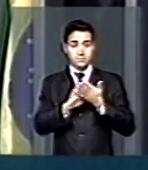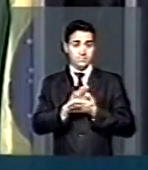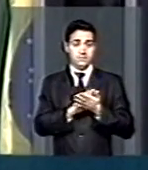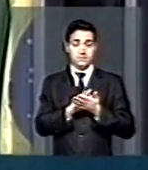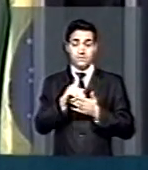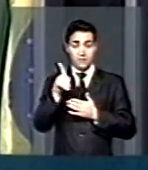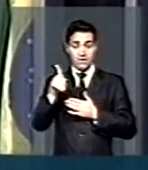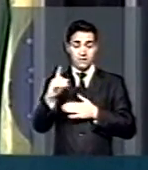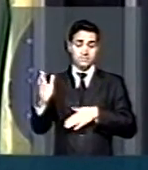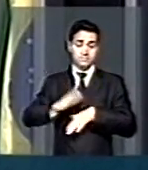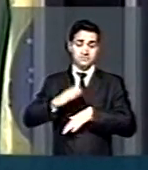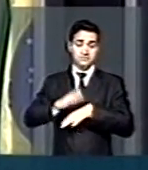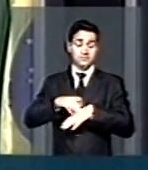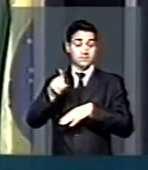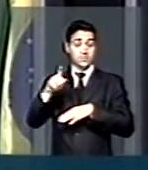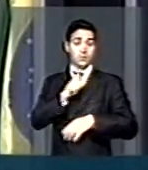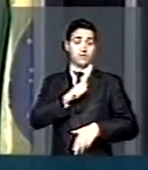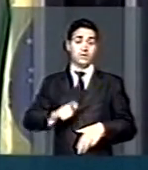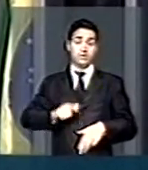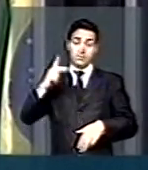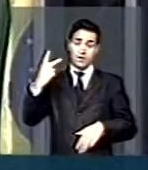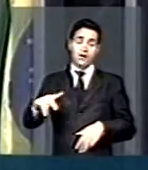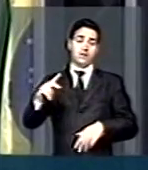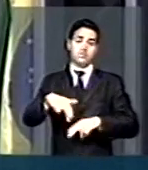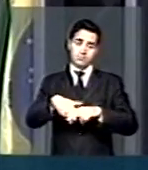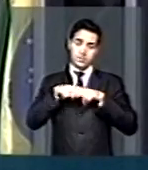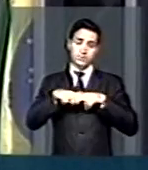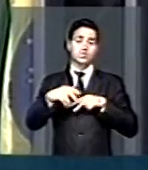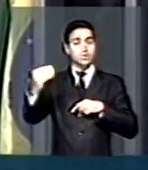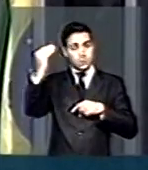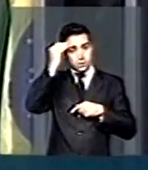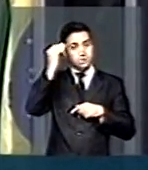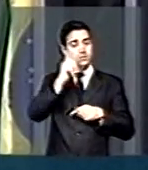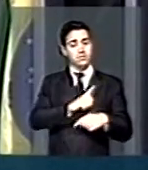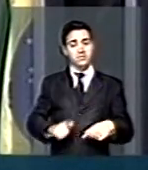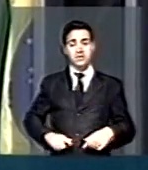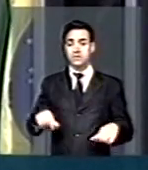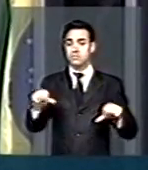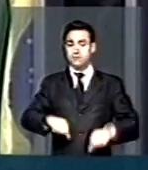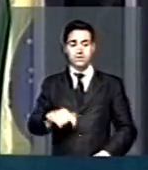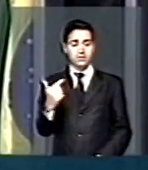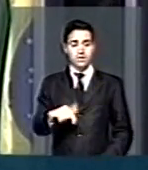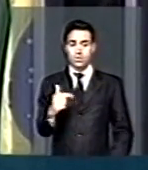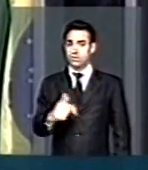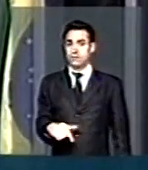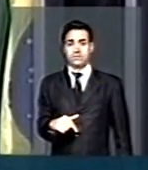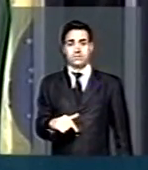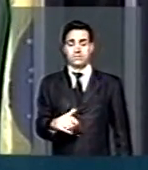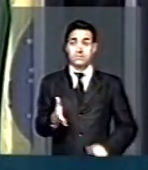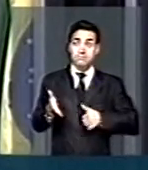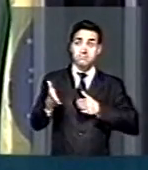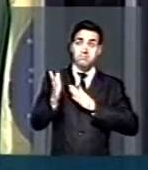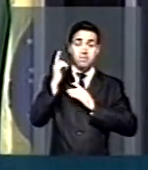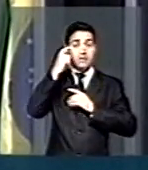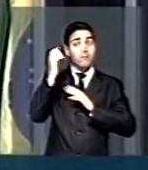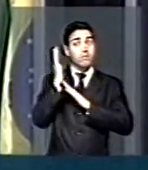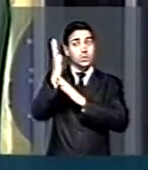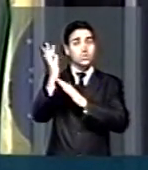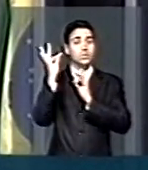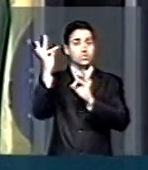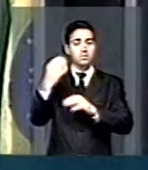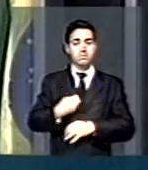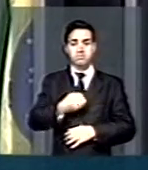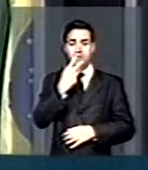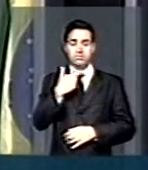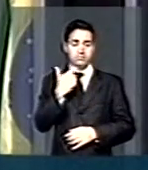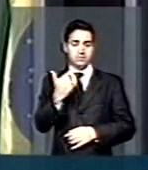comando, sob o seu governo. Eu, sinceramente, não entendo, presidente. E aí, toda